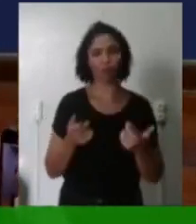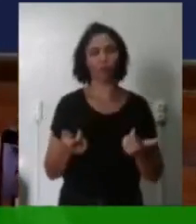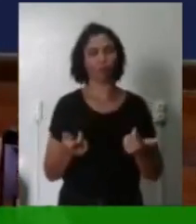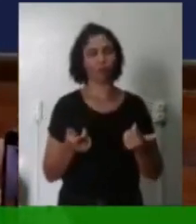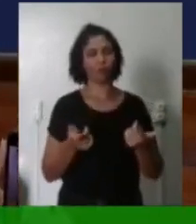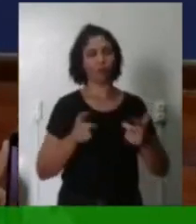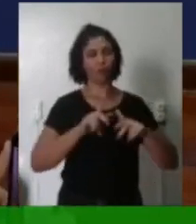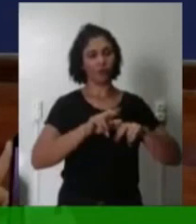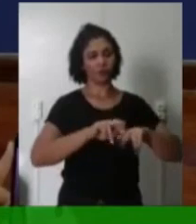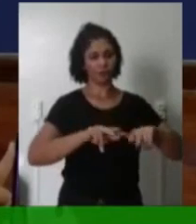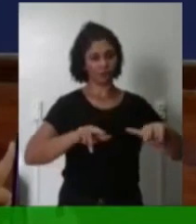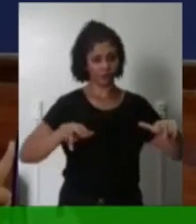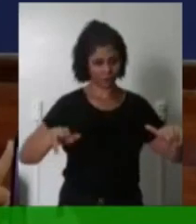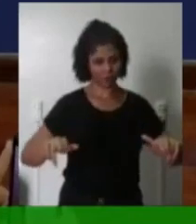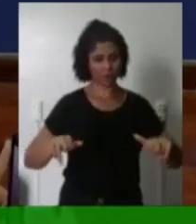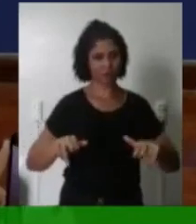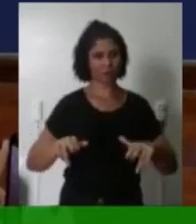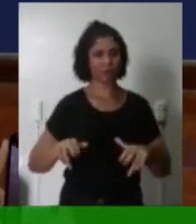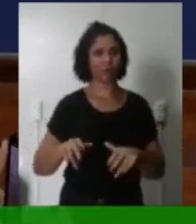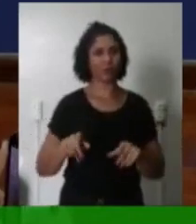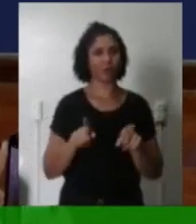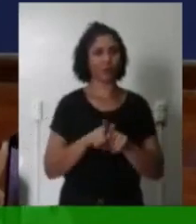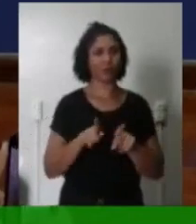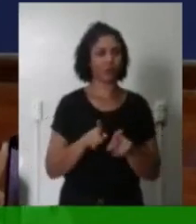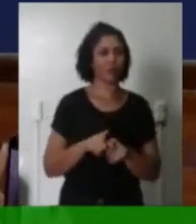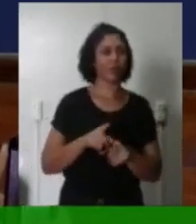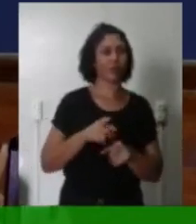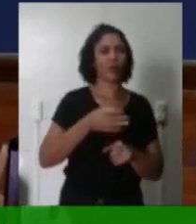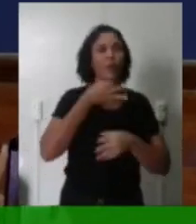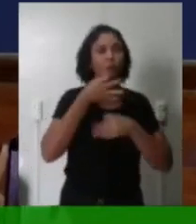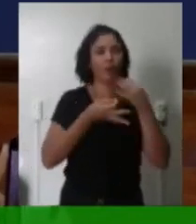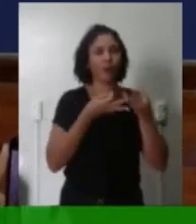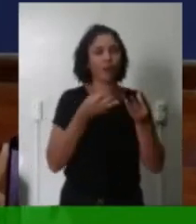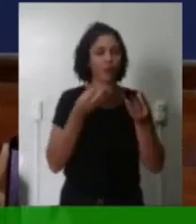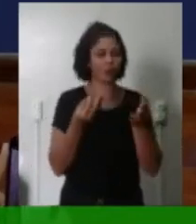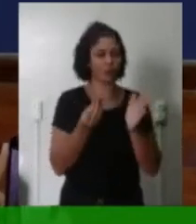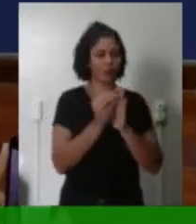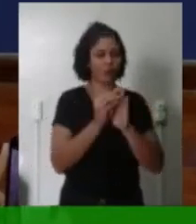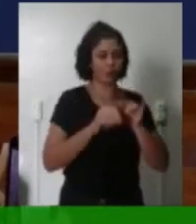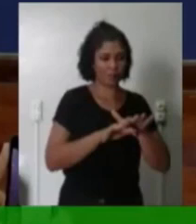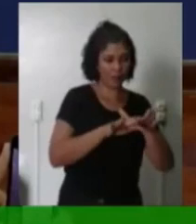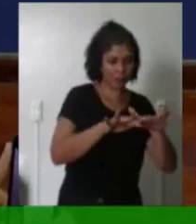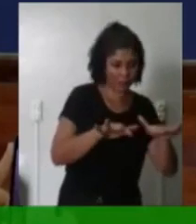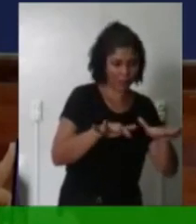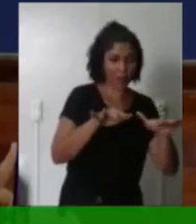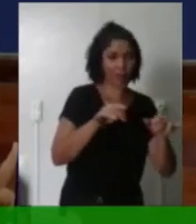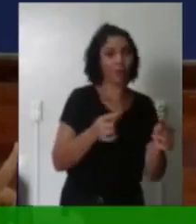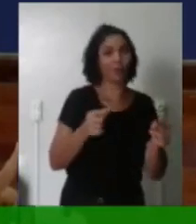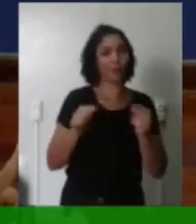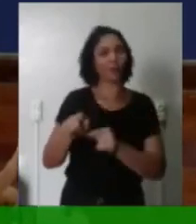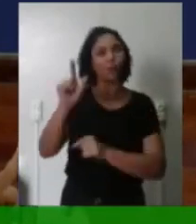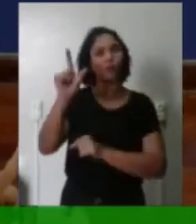E se semeia um discurso muito recorrente Que coloca em cheque as instituições Que